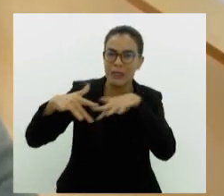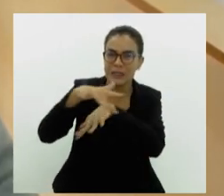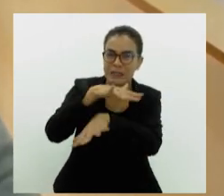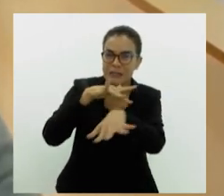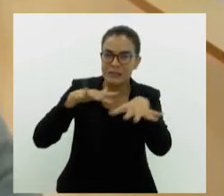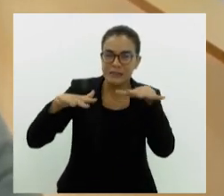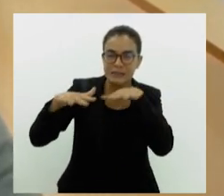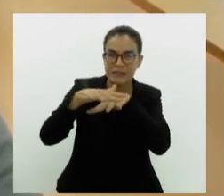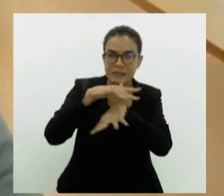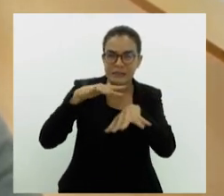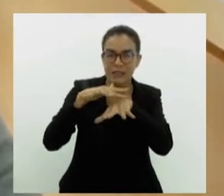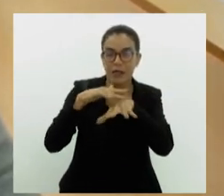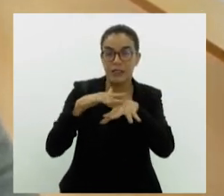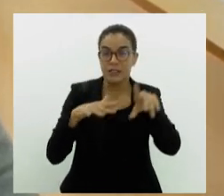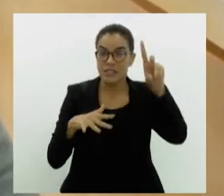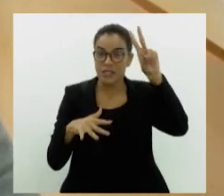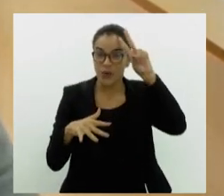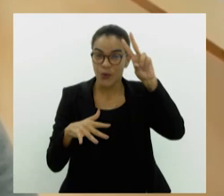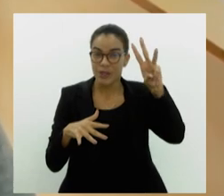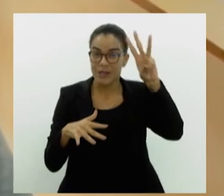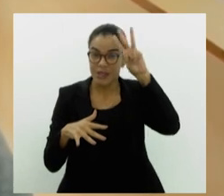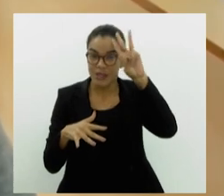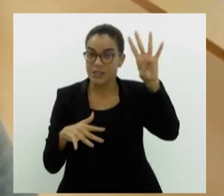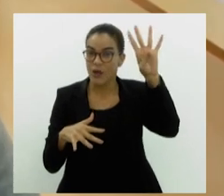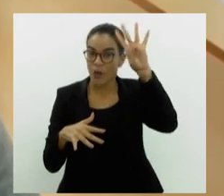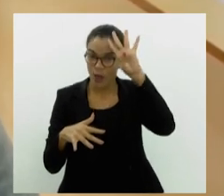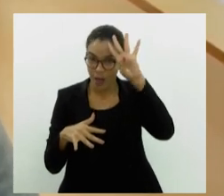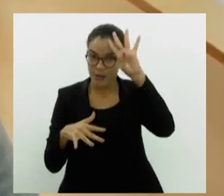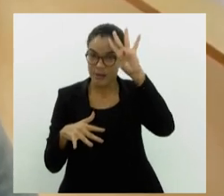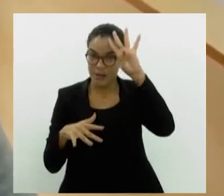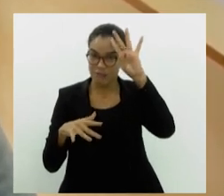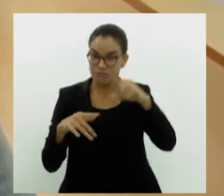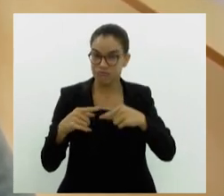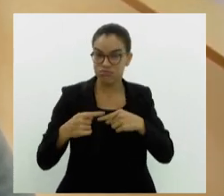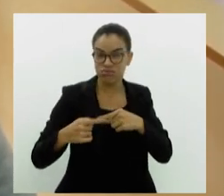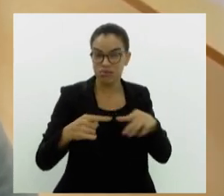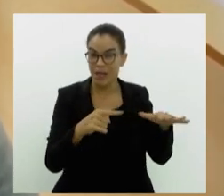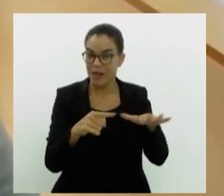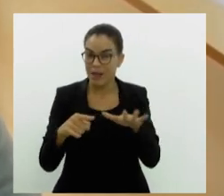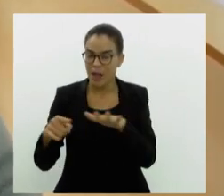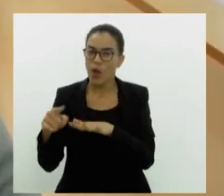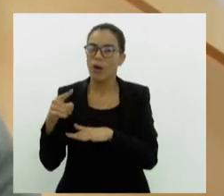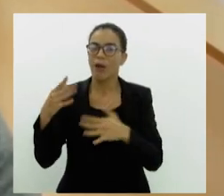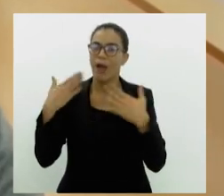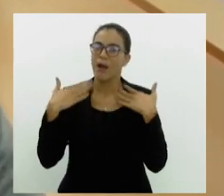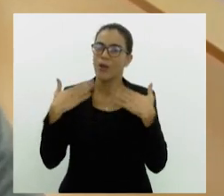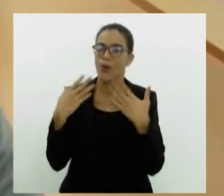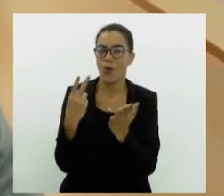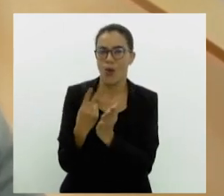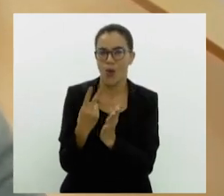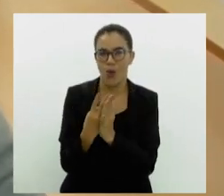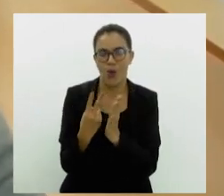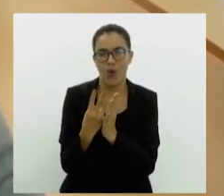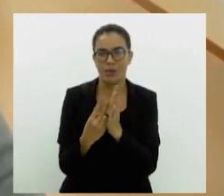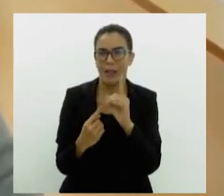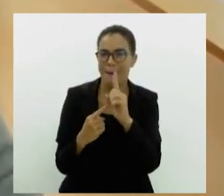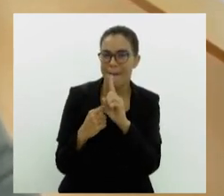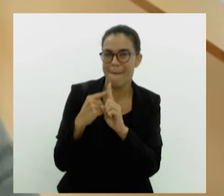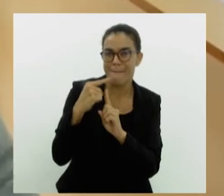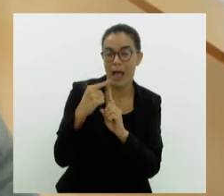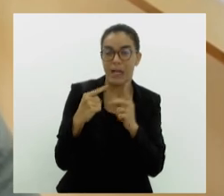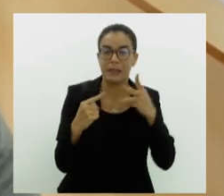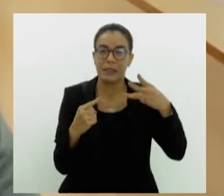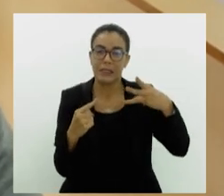Então, tanto na segunda, na terça e também na quarta-feira, o calor vai continuar com as máximas variando entre